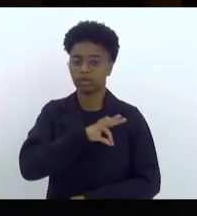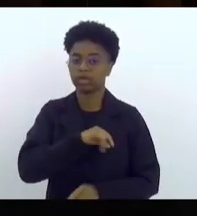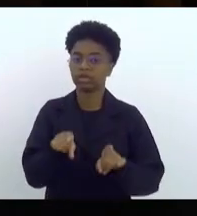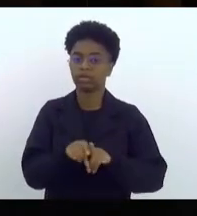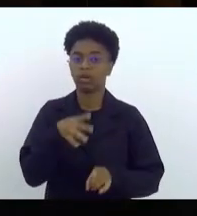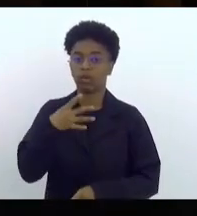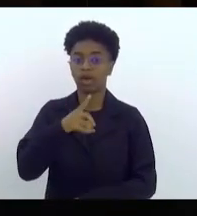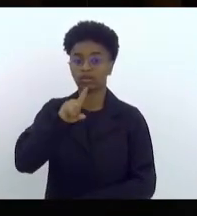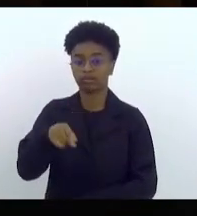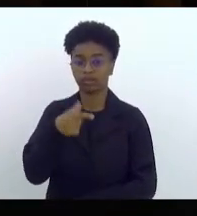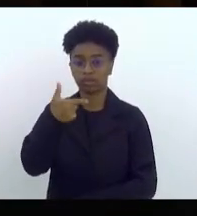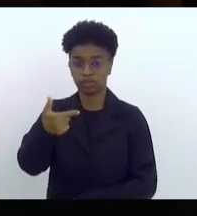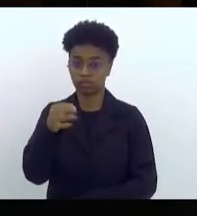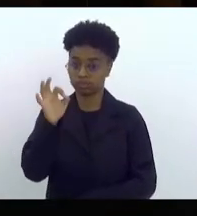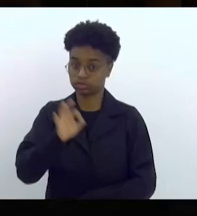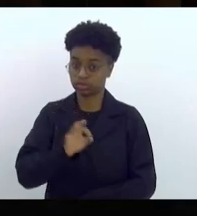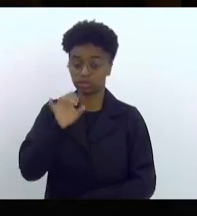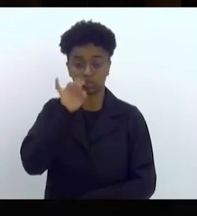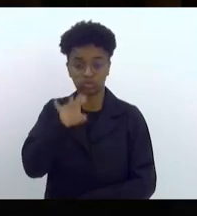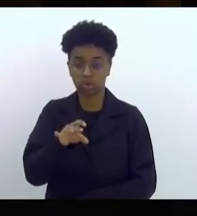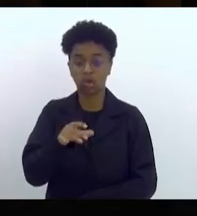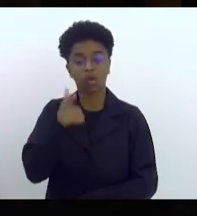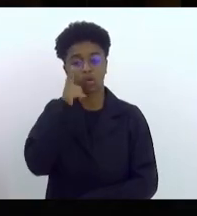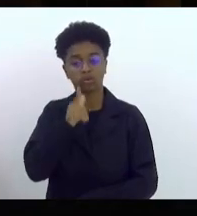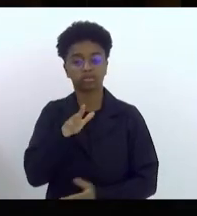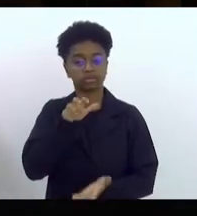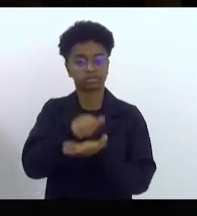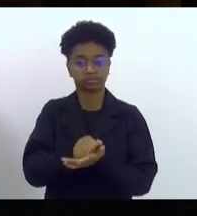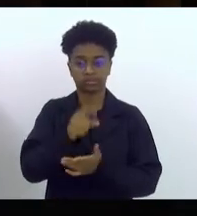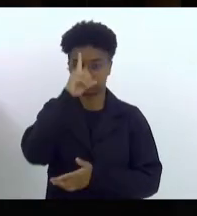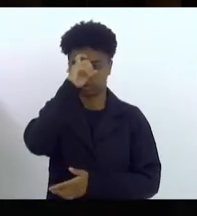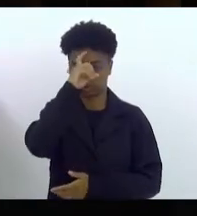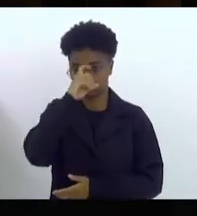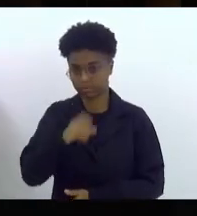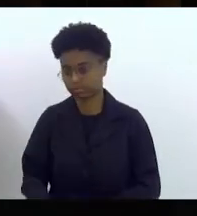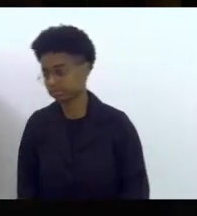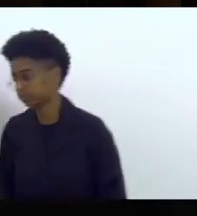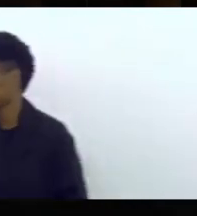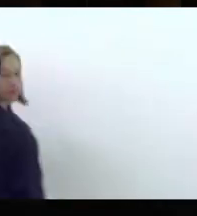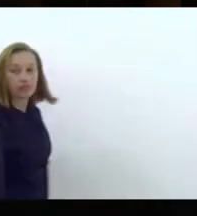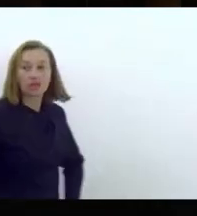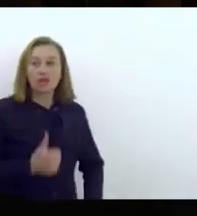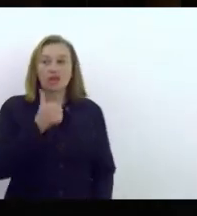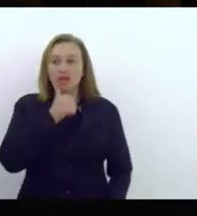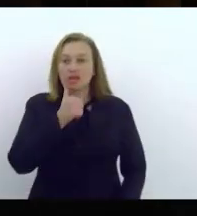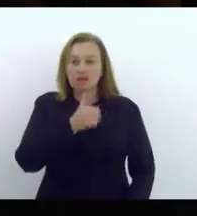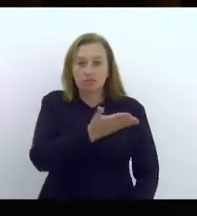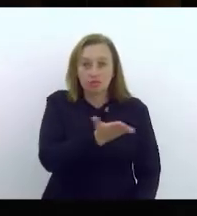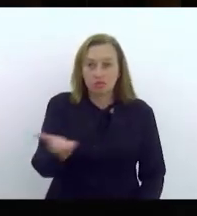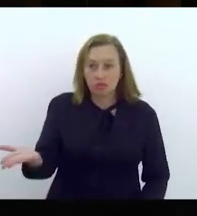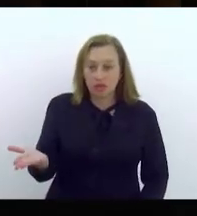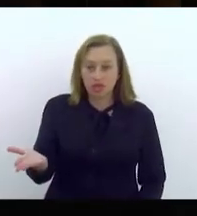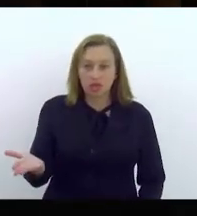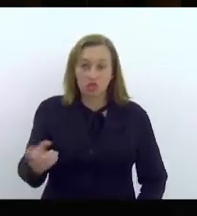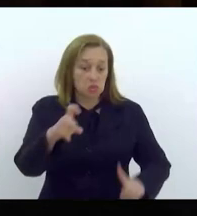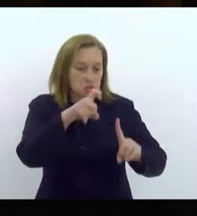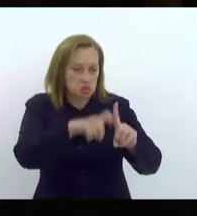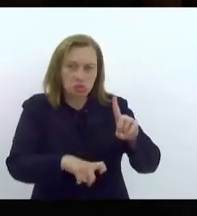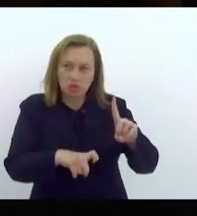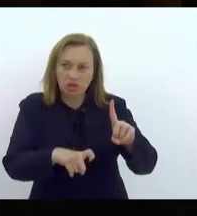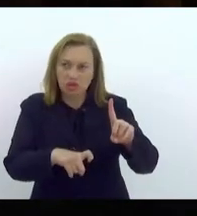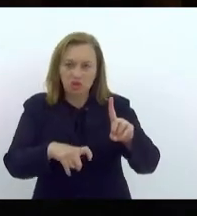,2% chegam no sistema de saúde. Ou seja, essas mulheres estão sendo estupradas,